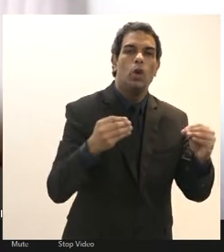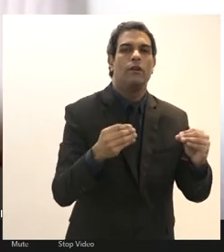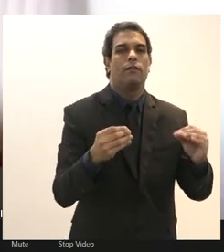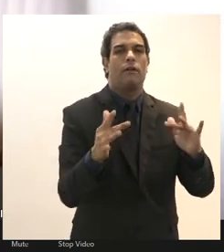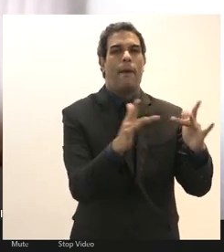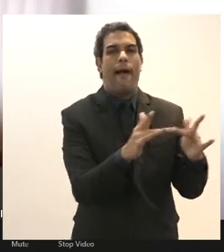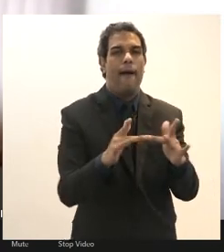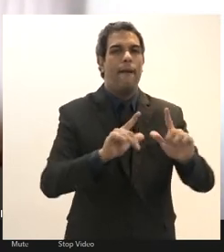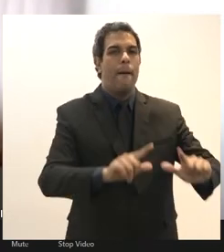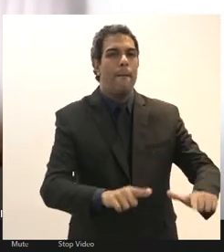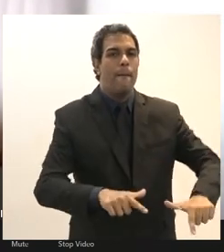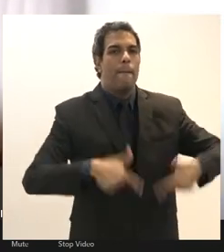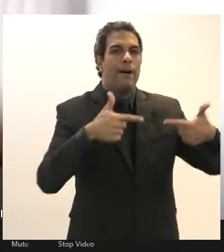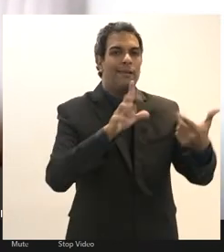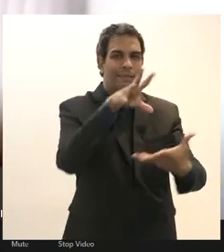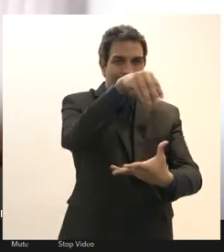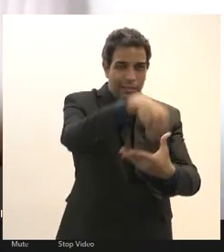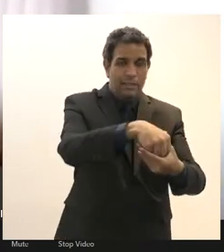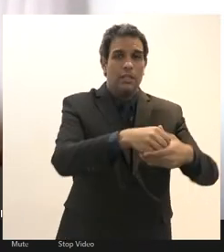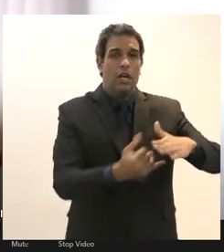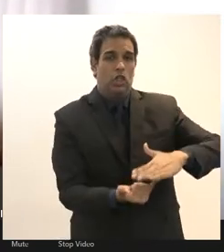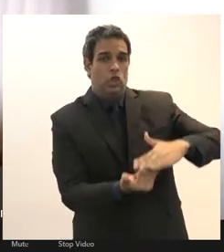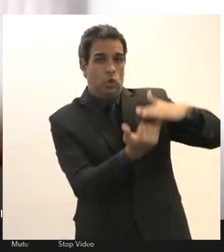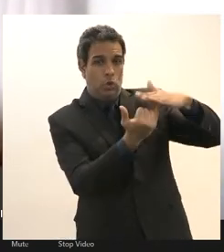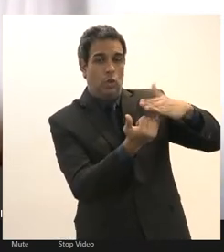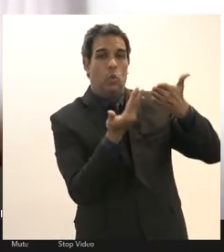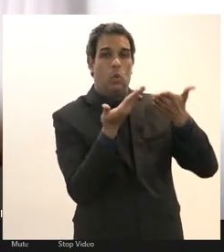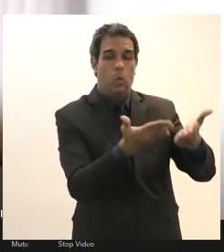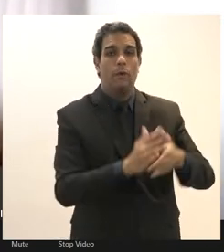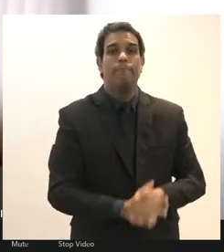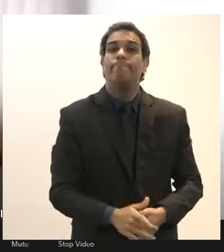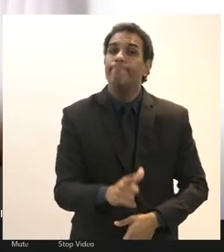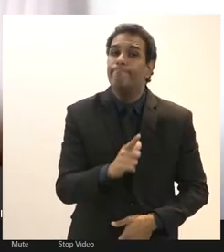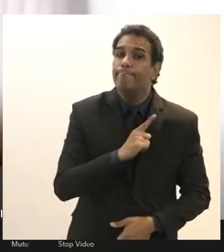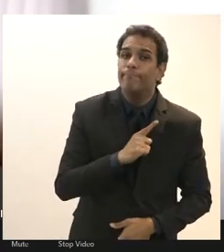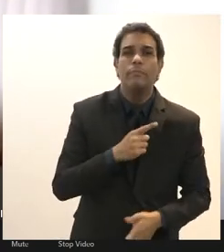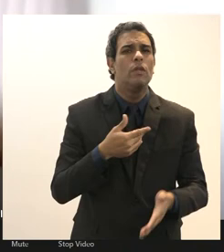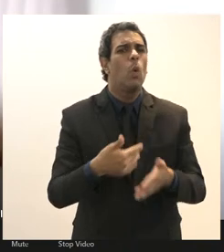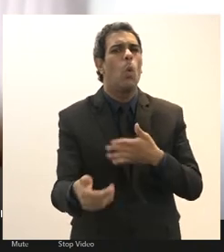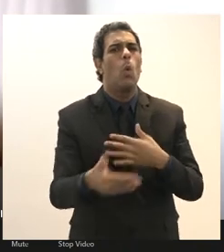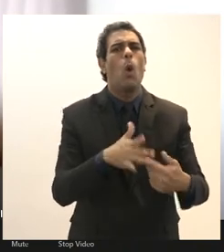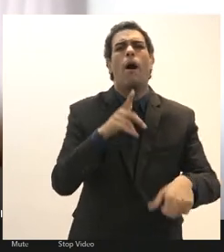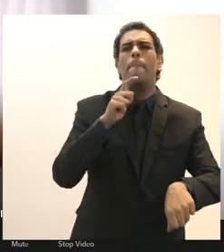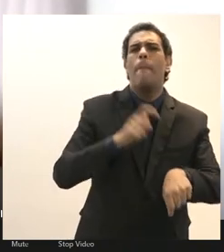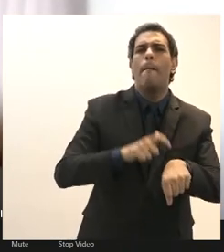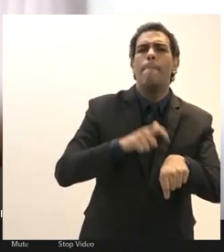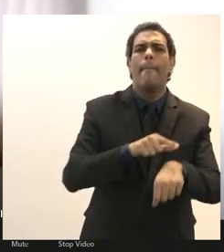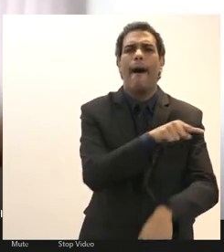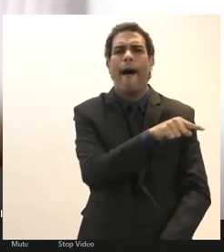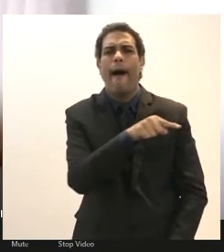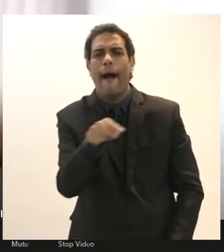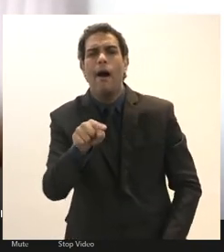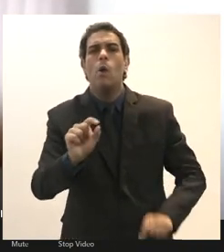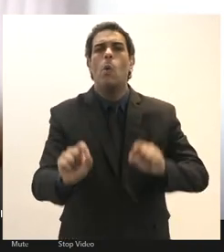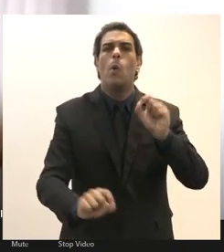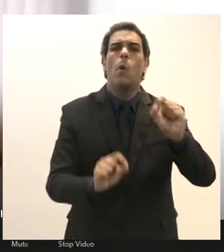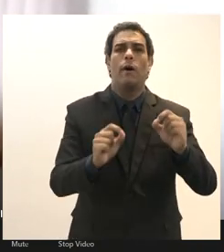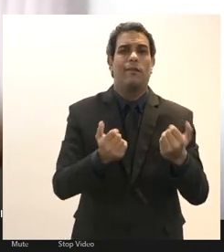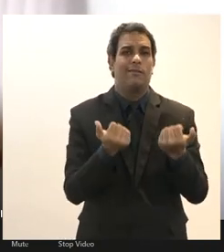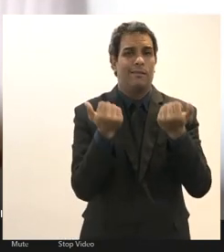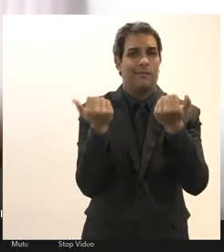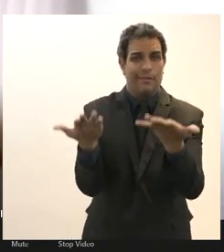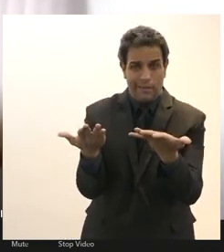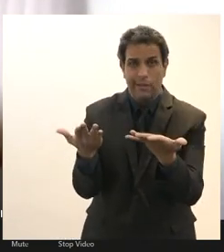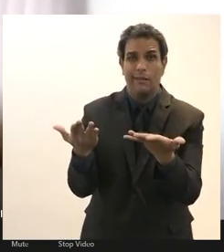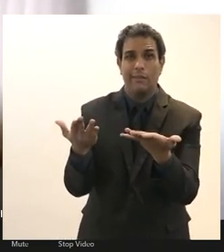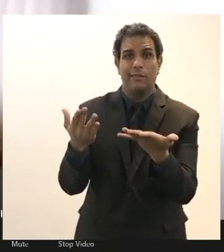atuando dentro da instituição você terá a qualquer momento a possibilidade da entrega dessa instituição